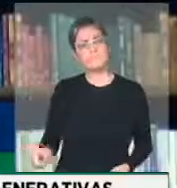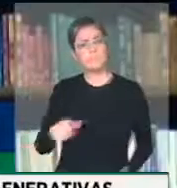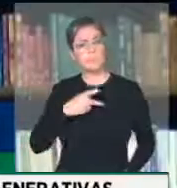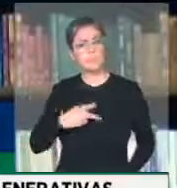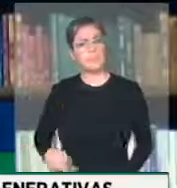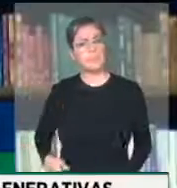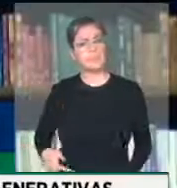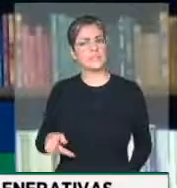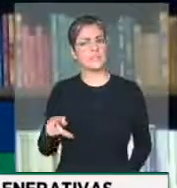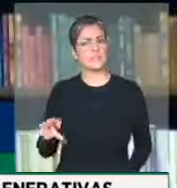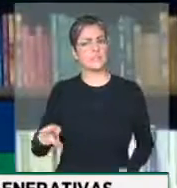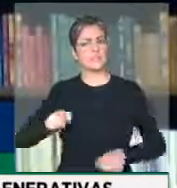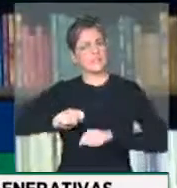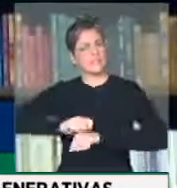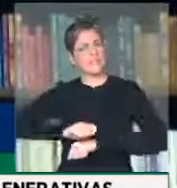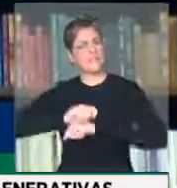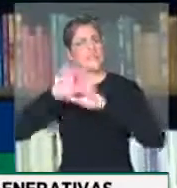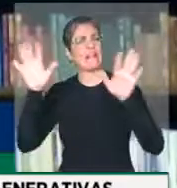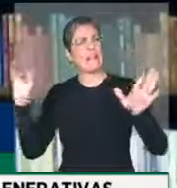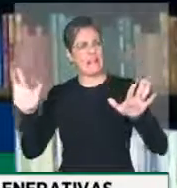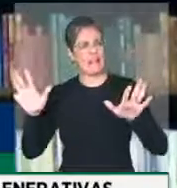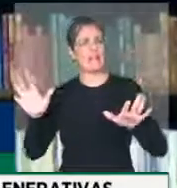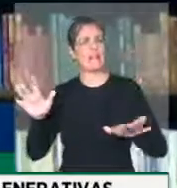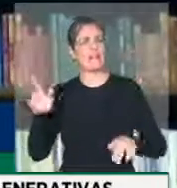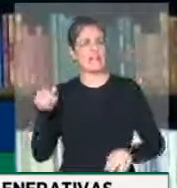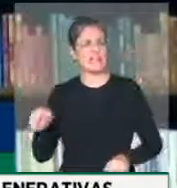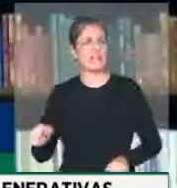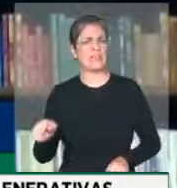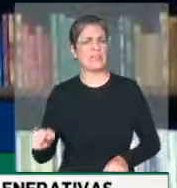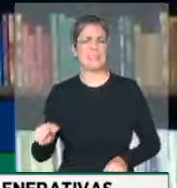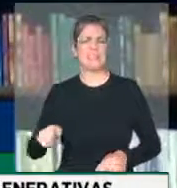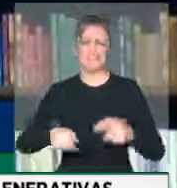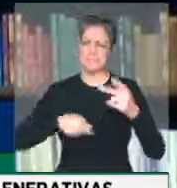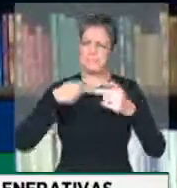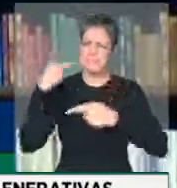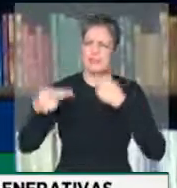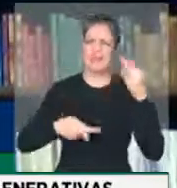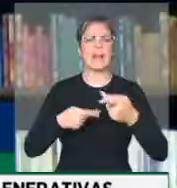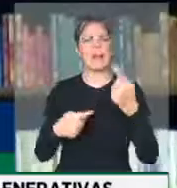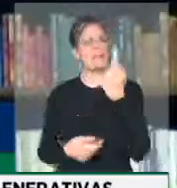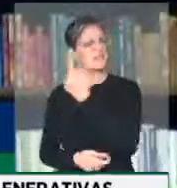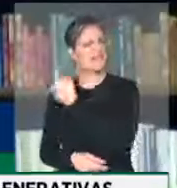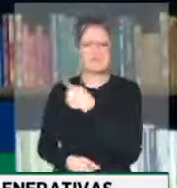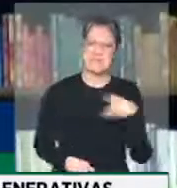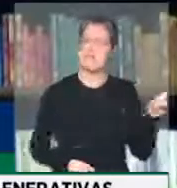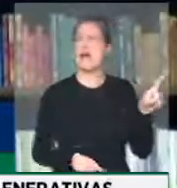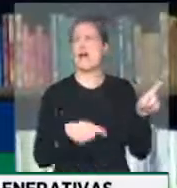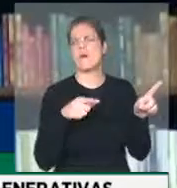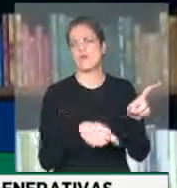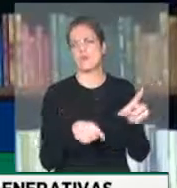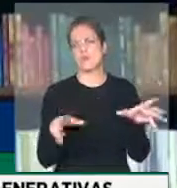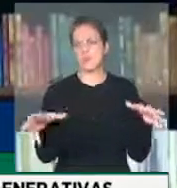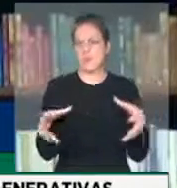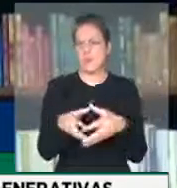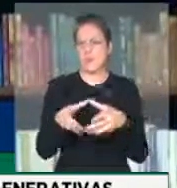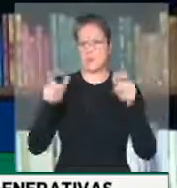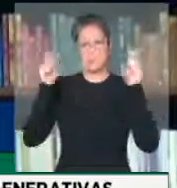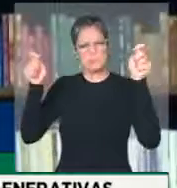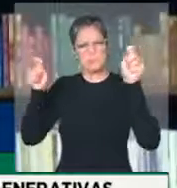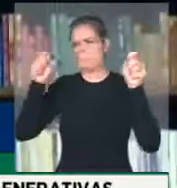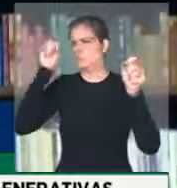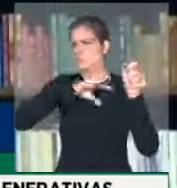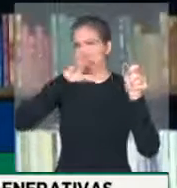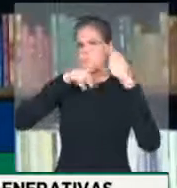uma condenação explícita, veemente, no sentido de dizer não a este grupo, não